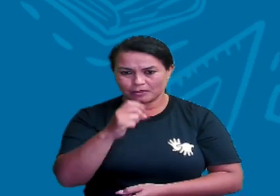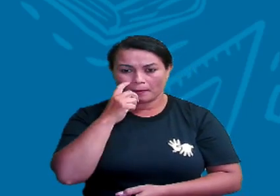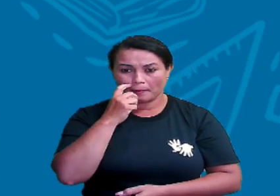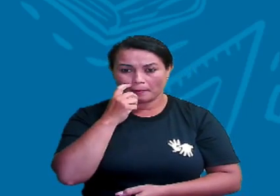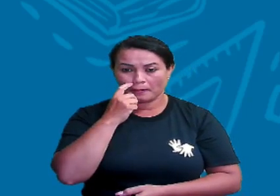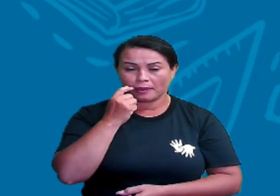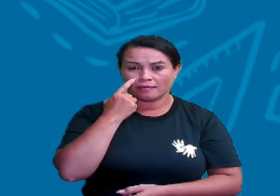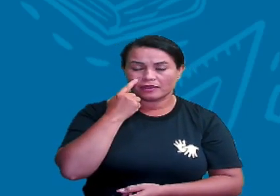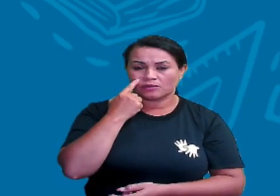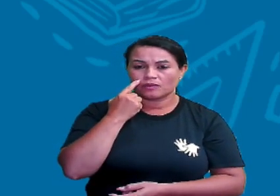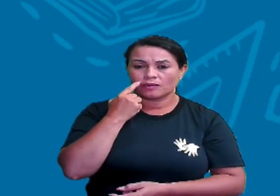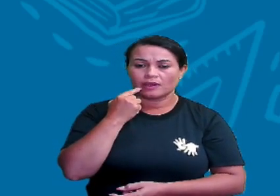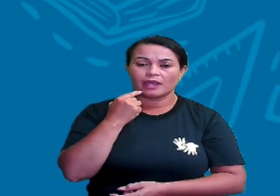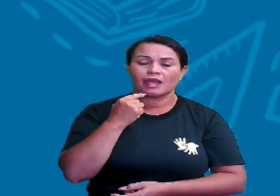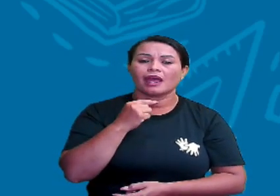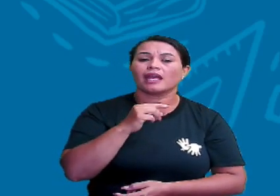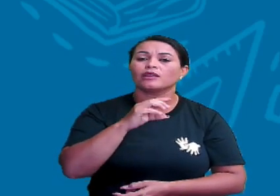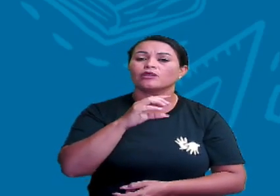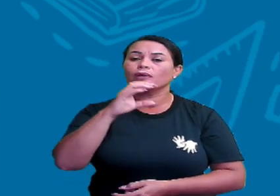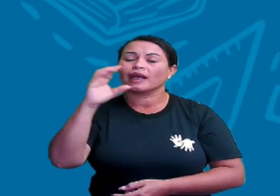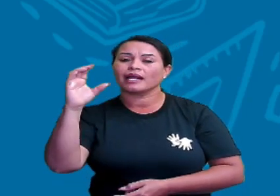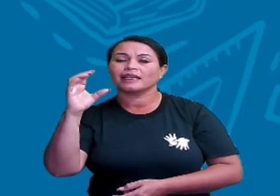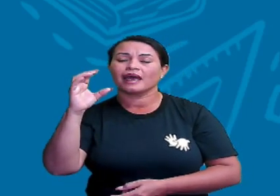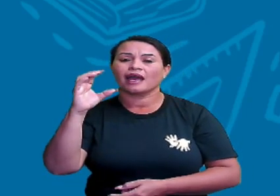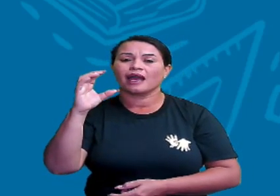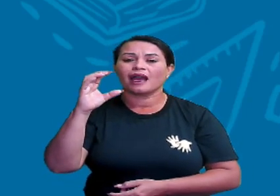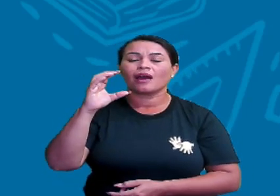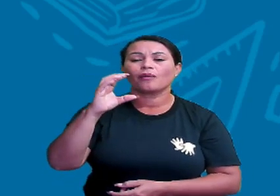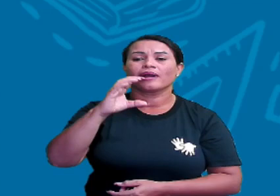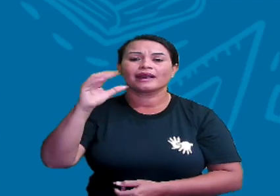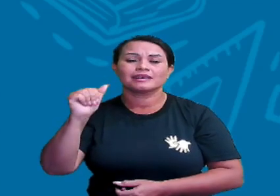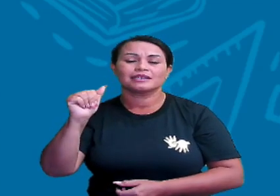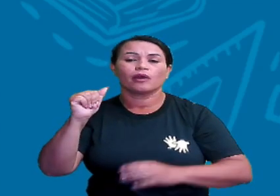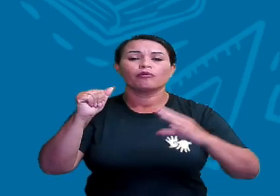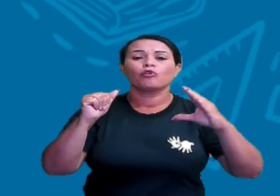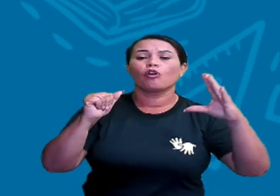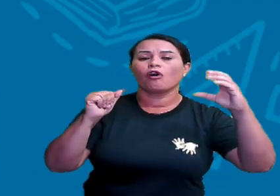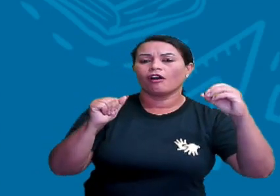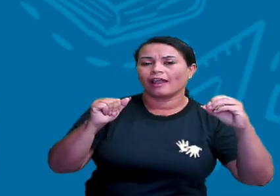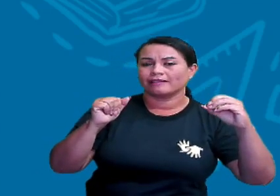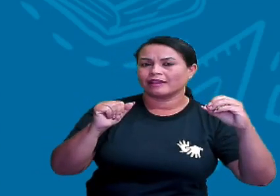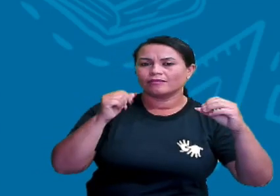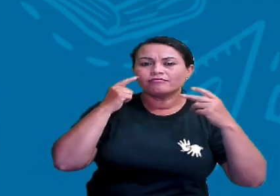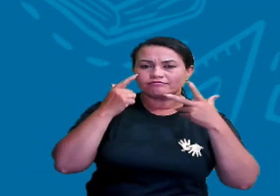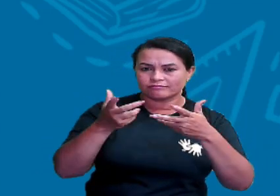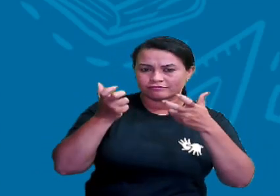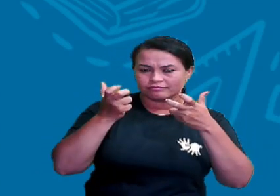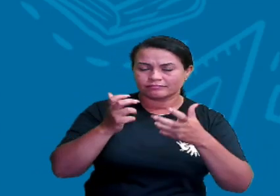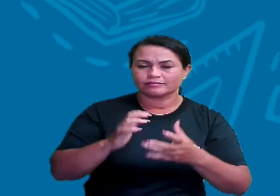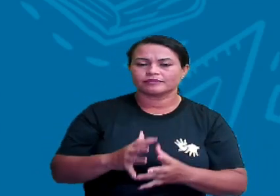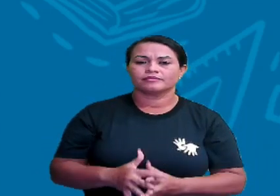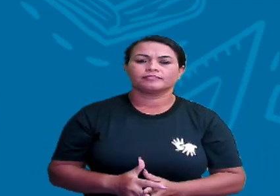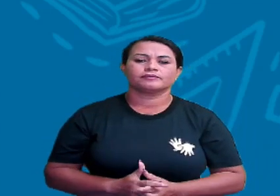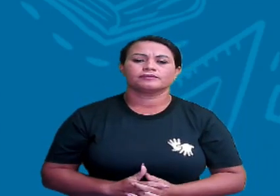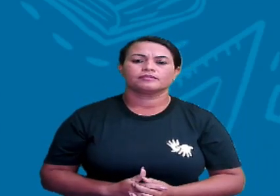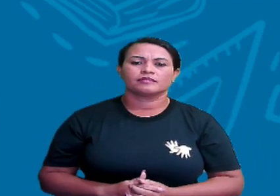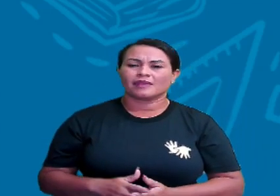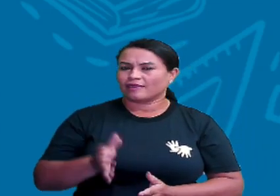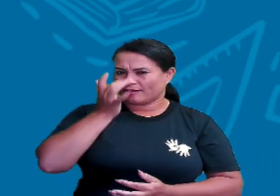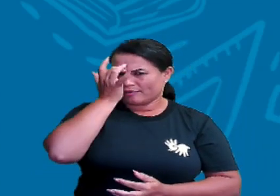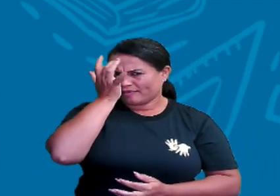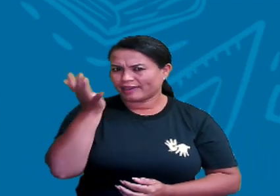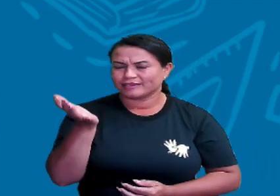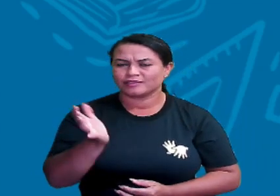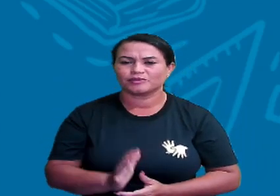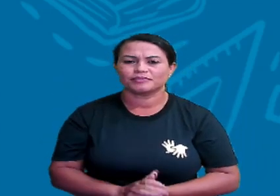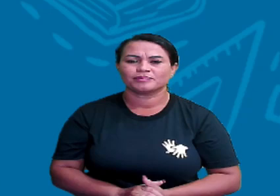Entre um ponto cardeal e outro, você vai ver um ponto colateral. Tá bom? Ficou fácil,